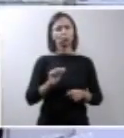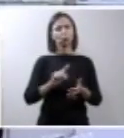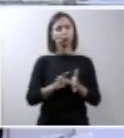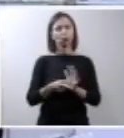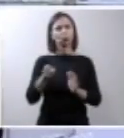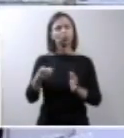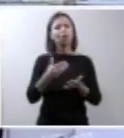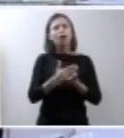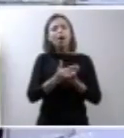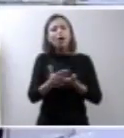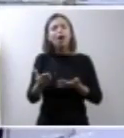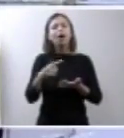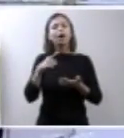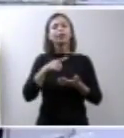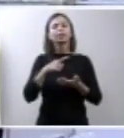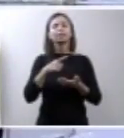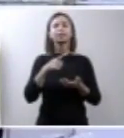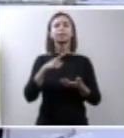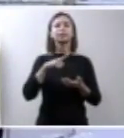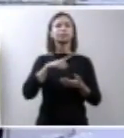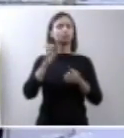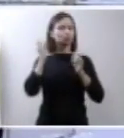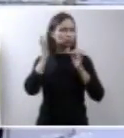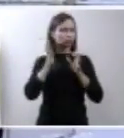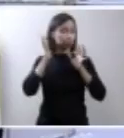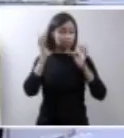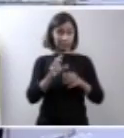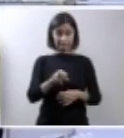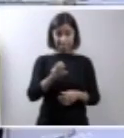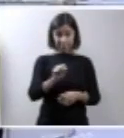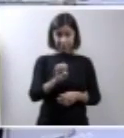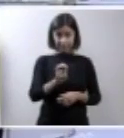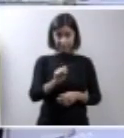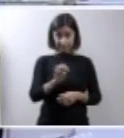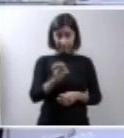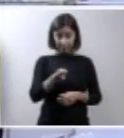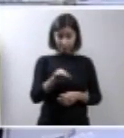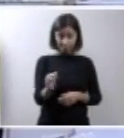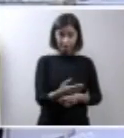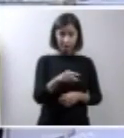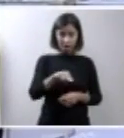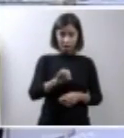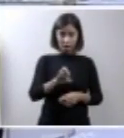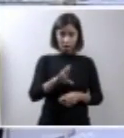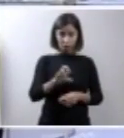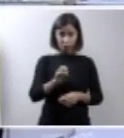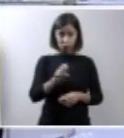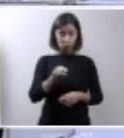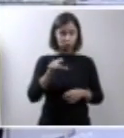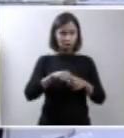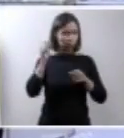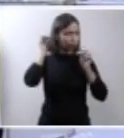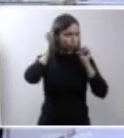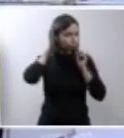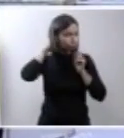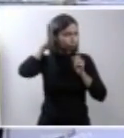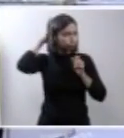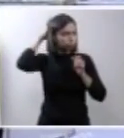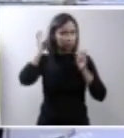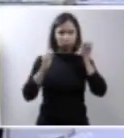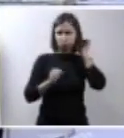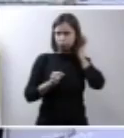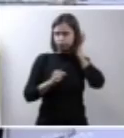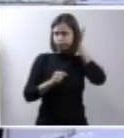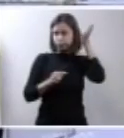sistema nervoso em si, ele também sofre um defeito na sua formação. Associado também, vamos ter graus